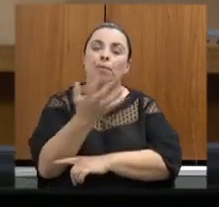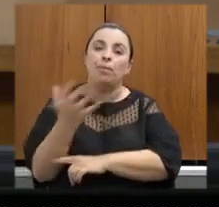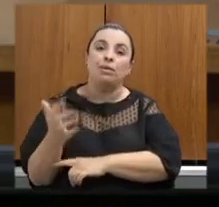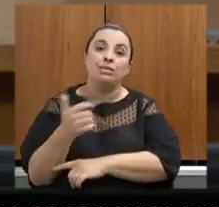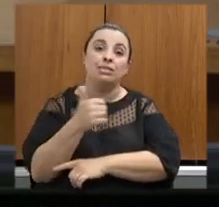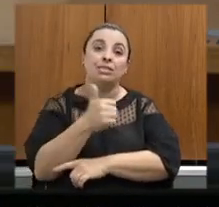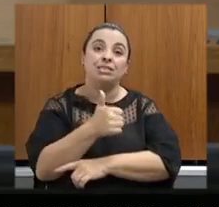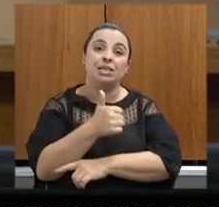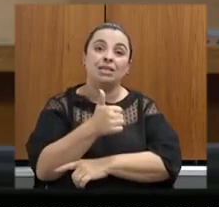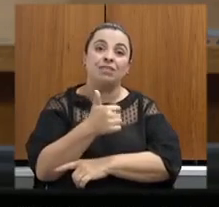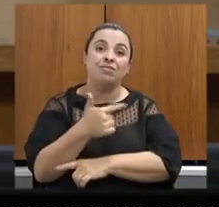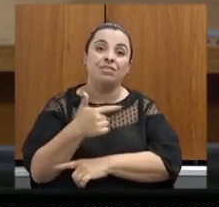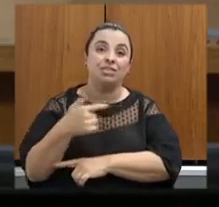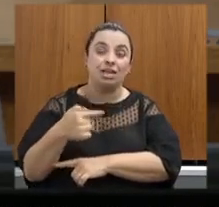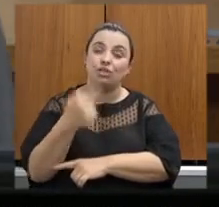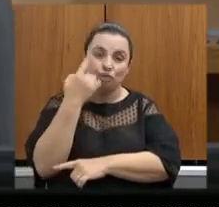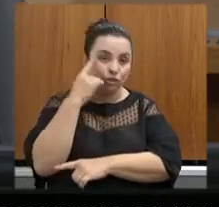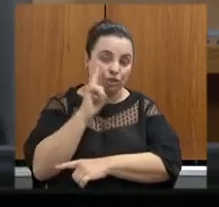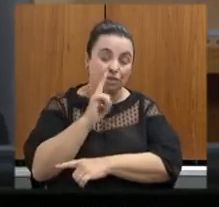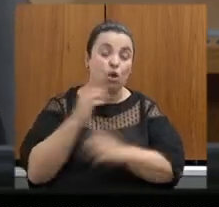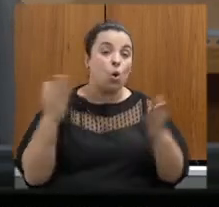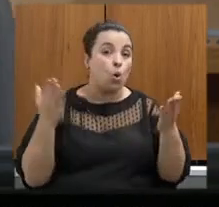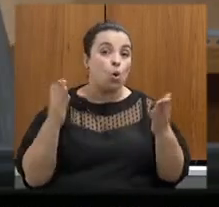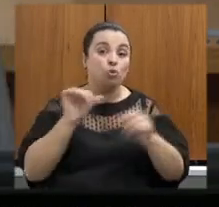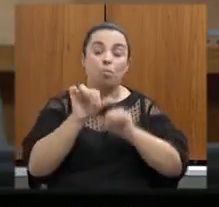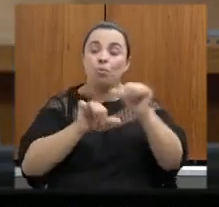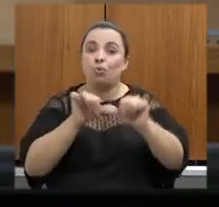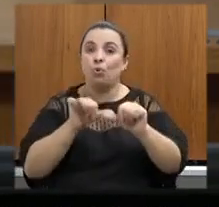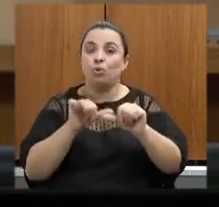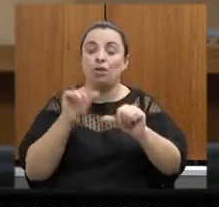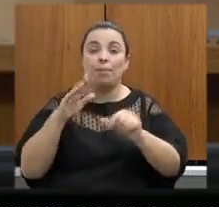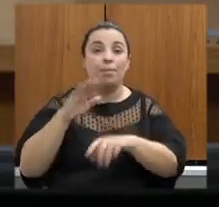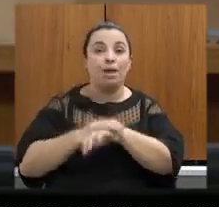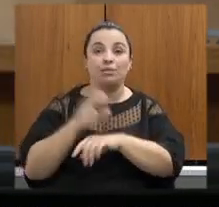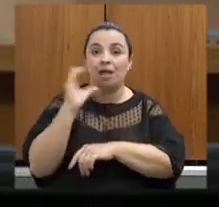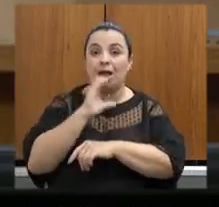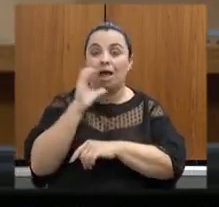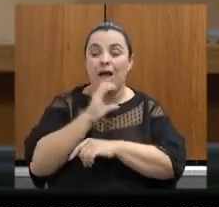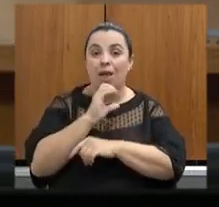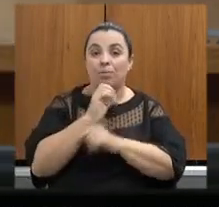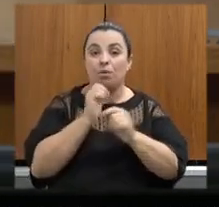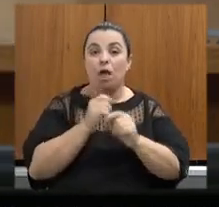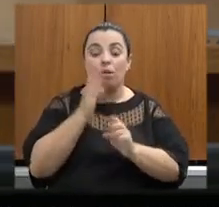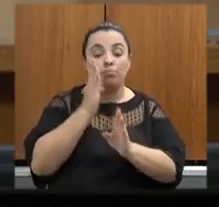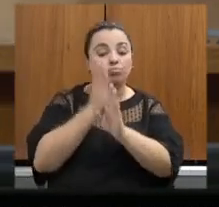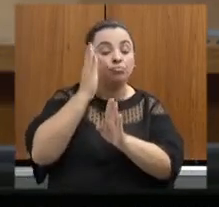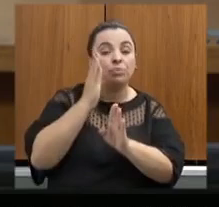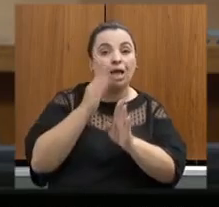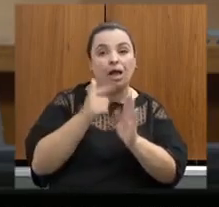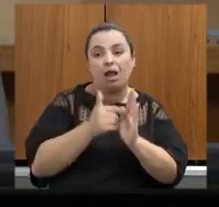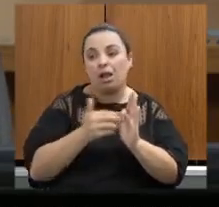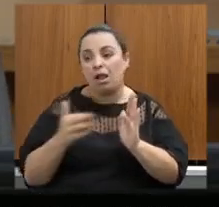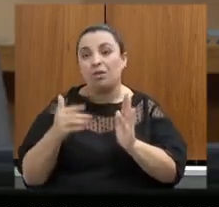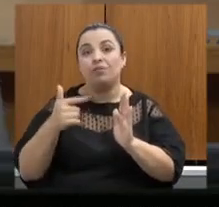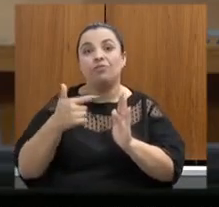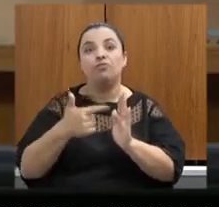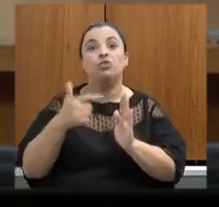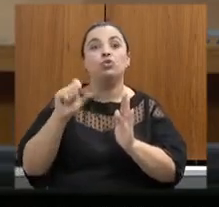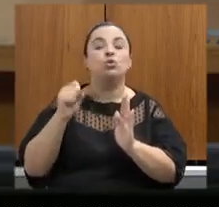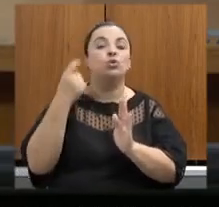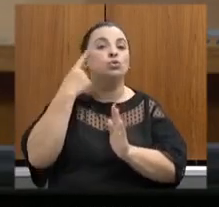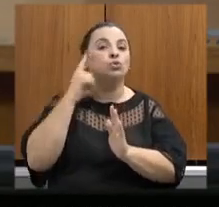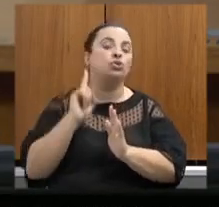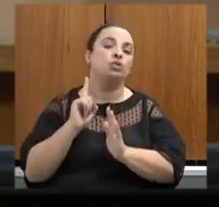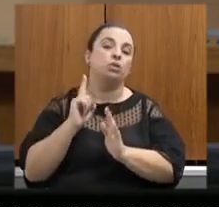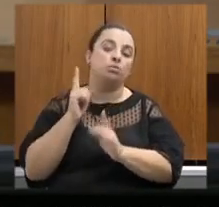estamos com um prazo de 25 dias diminuindo consideravelmente esse prazo de 2018 mas